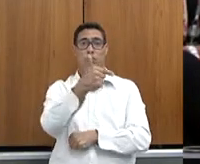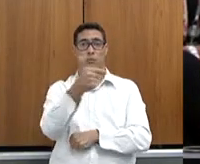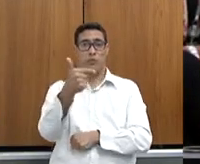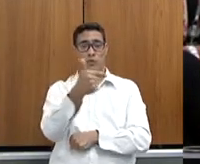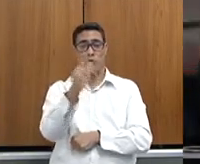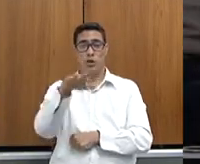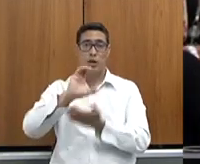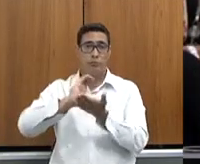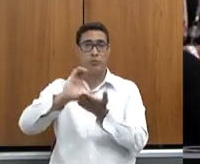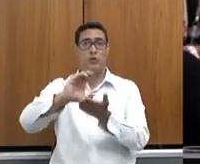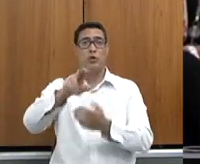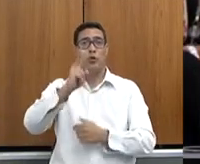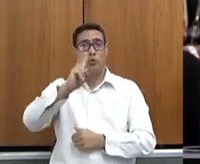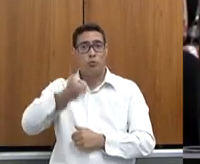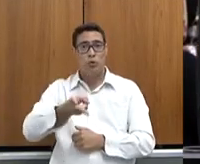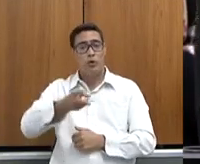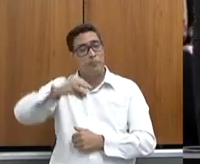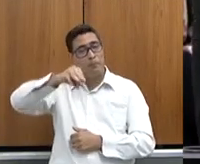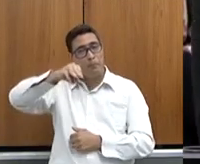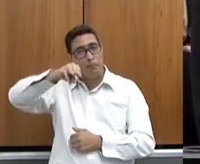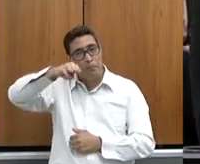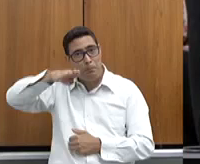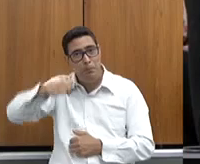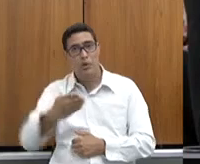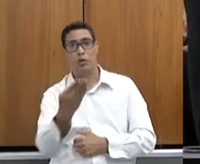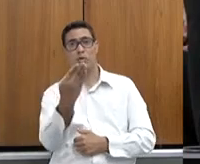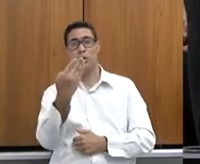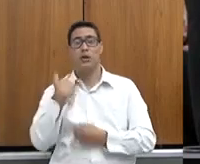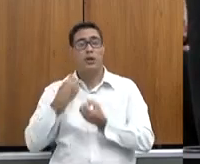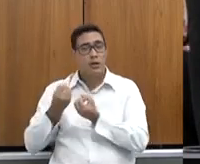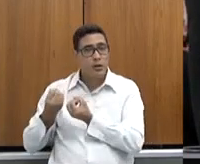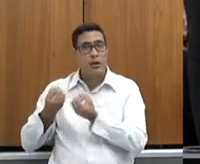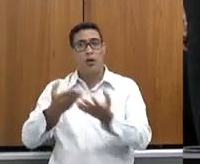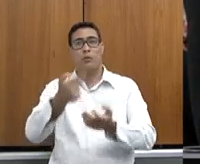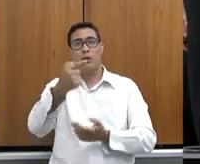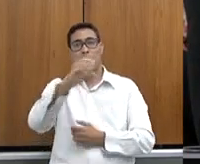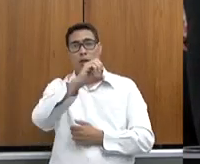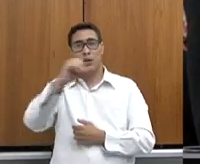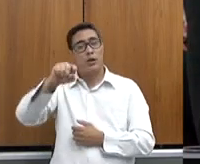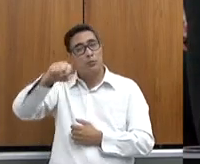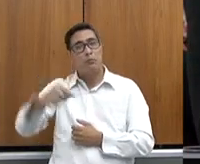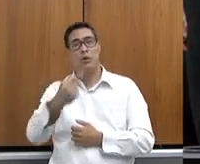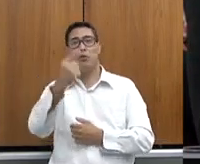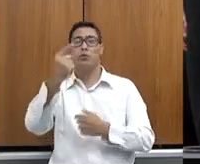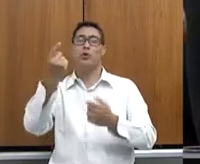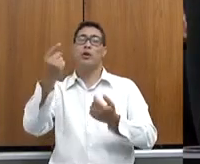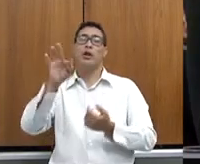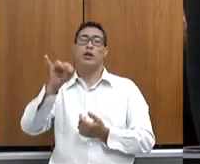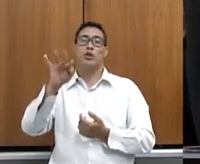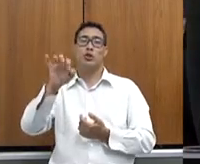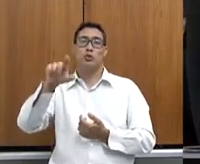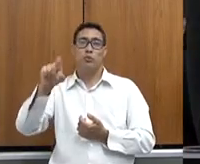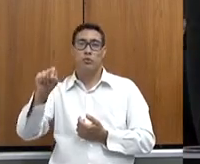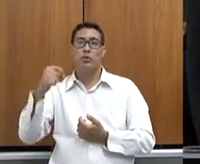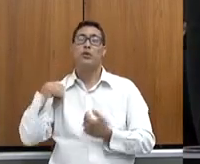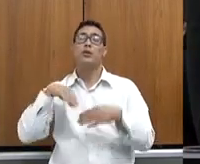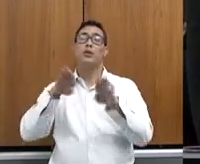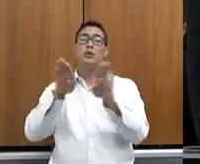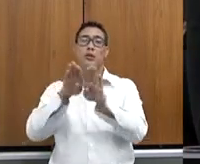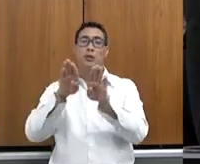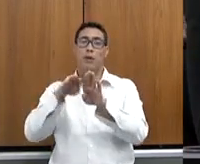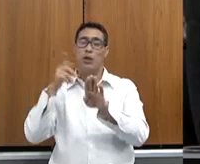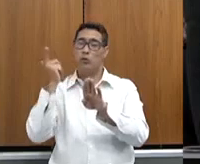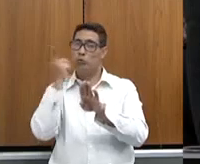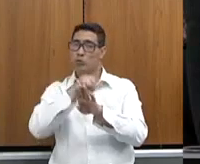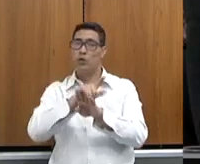nós investimos 2 milhões, entregamos mais de 1.700 títulos, e conseguimos ainda projetar, para